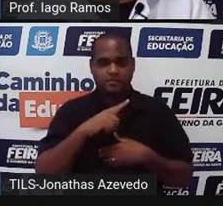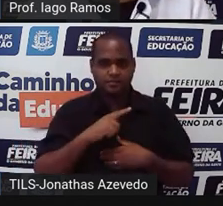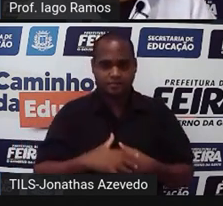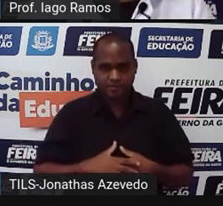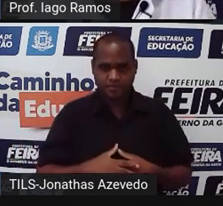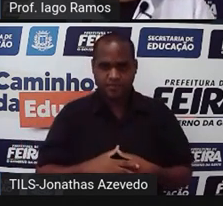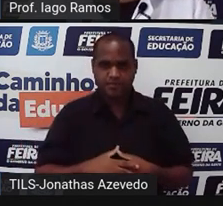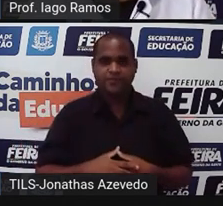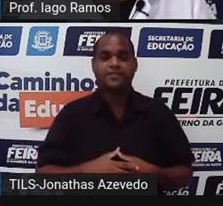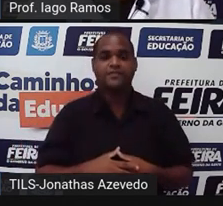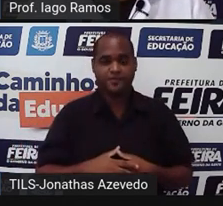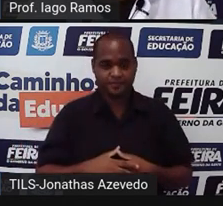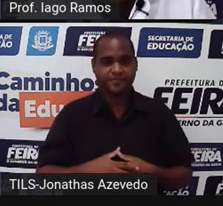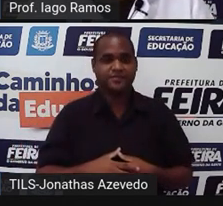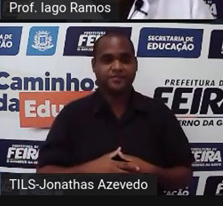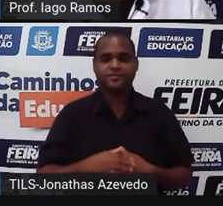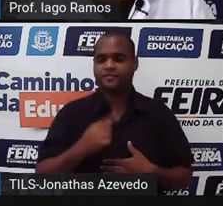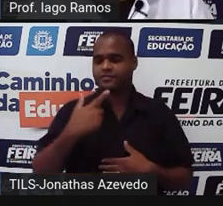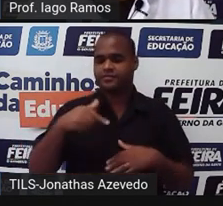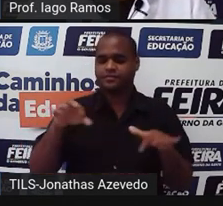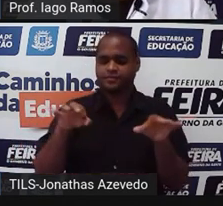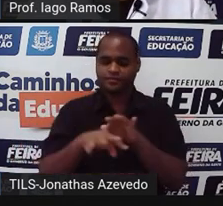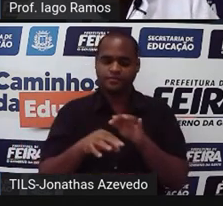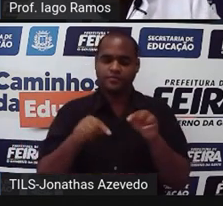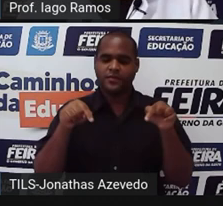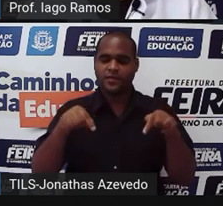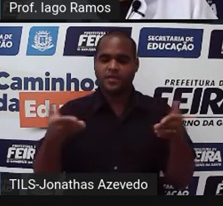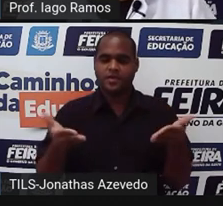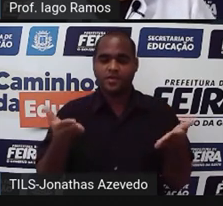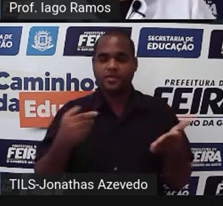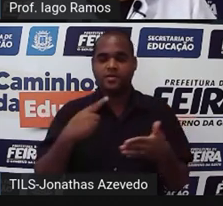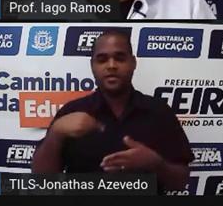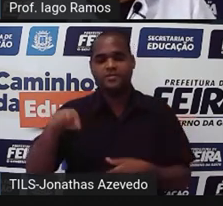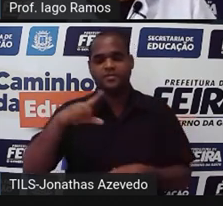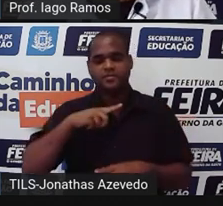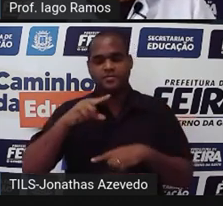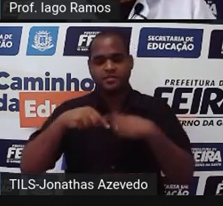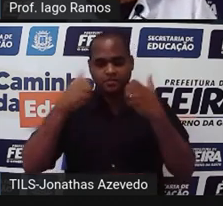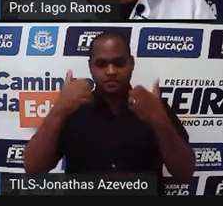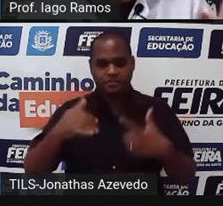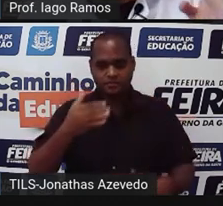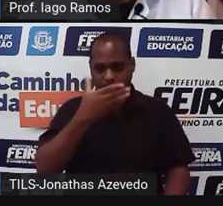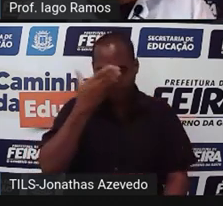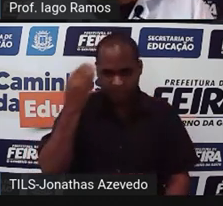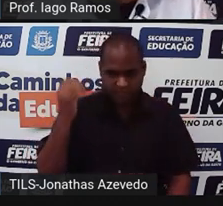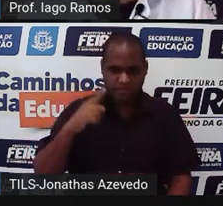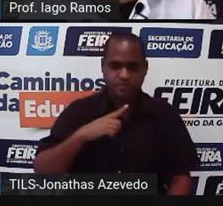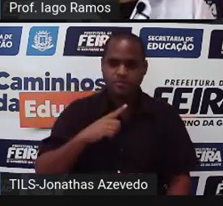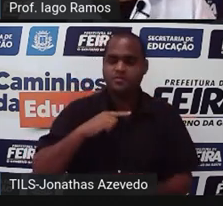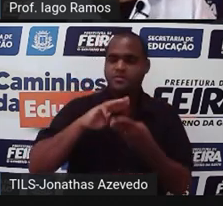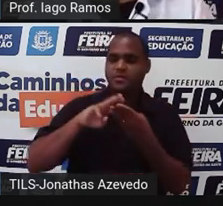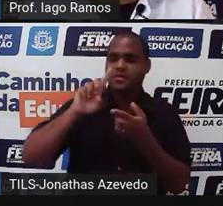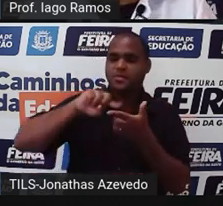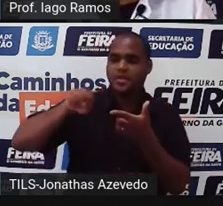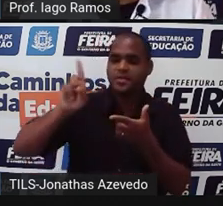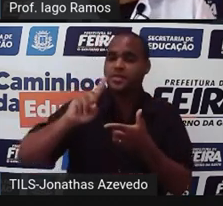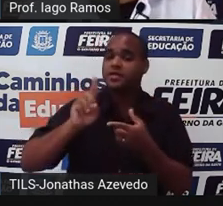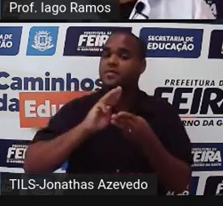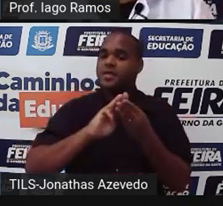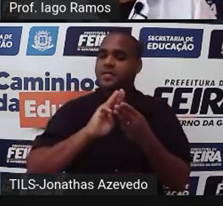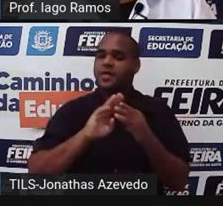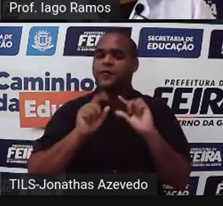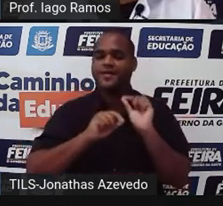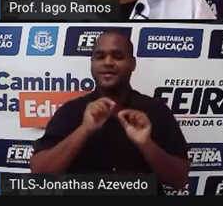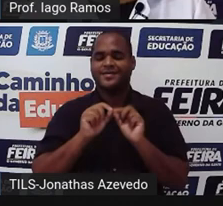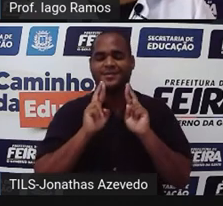bastante. Tá bom? Mas a gente vai ficar por aqui. Desde já até a próxima. Não esquece, matemática não é problema, matemática